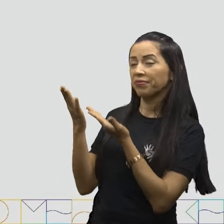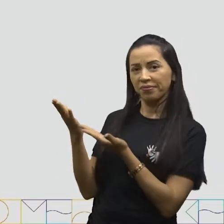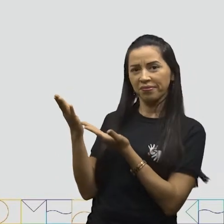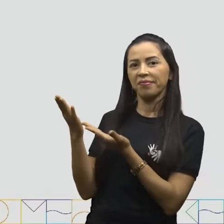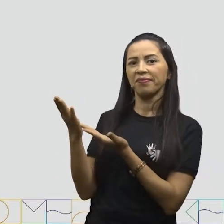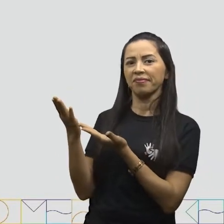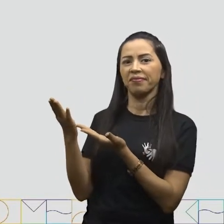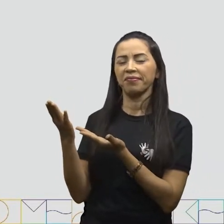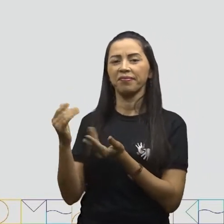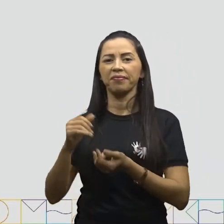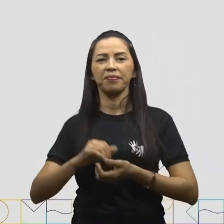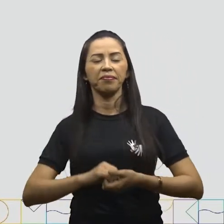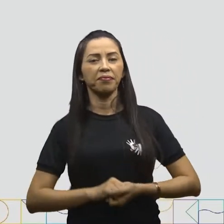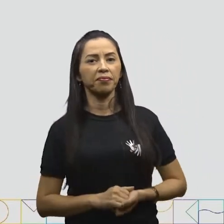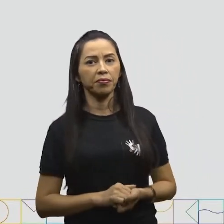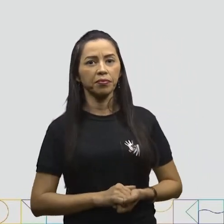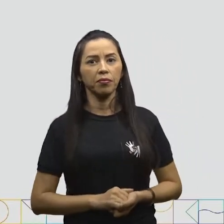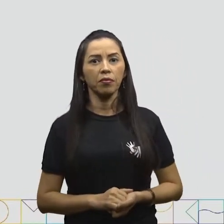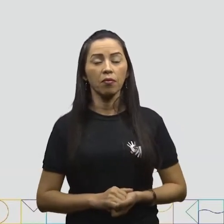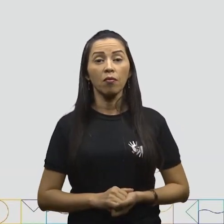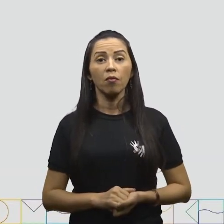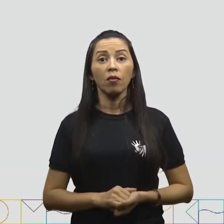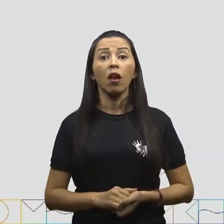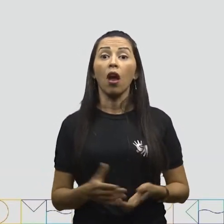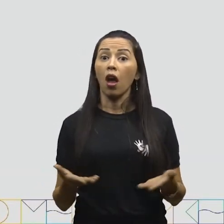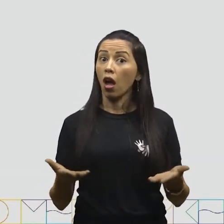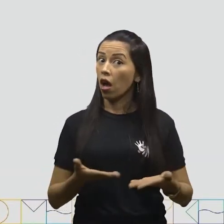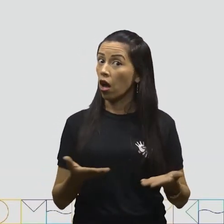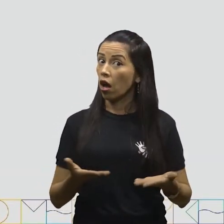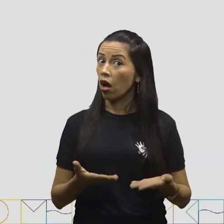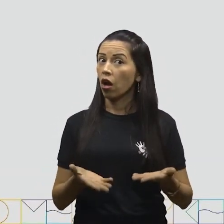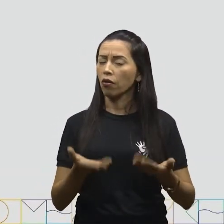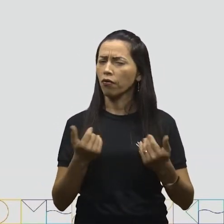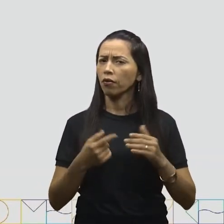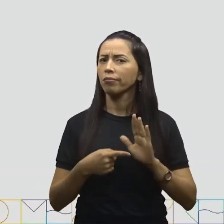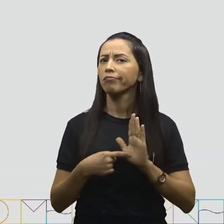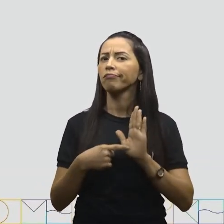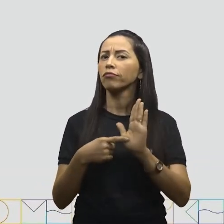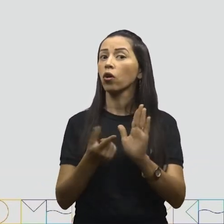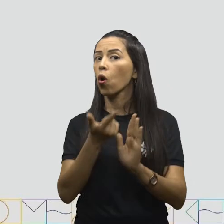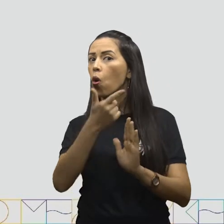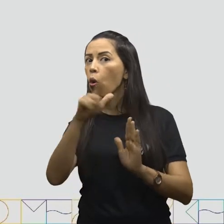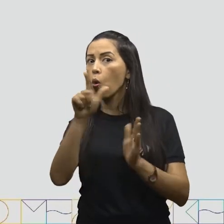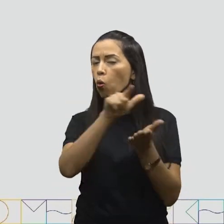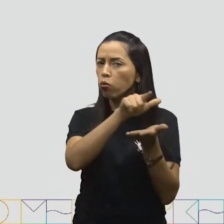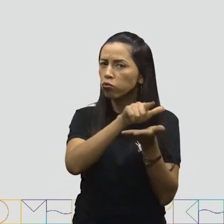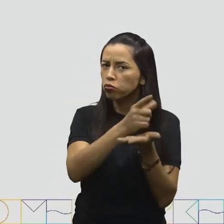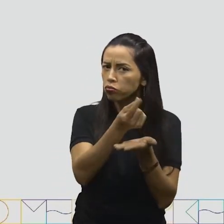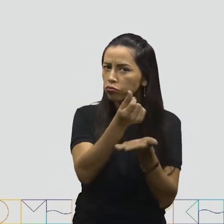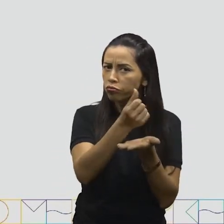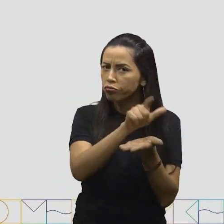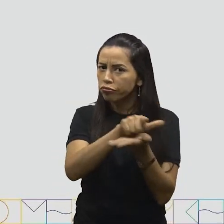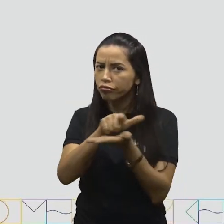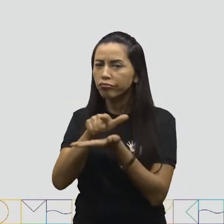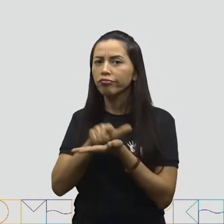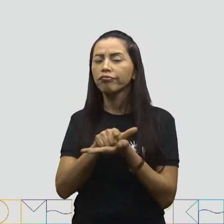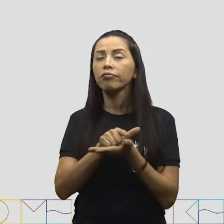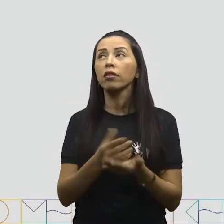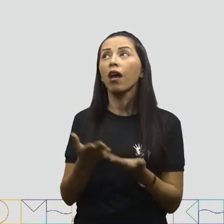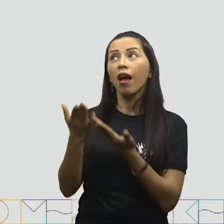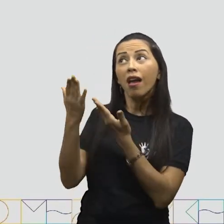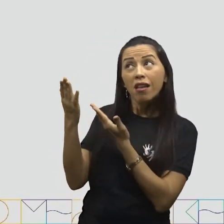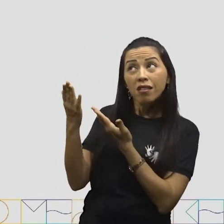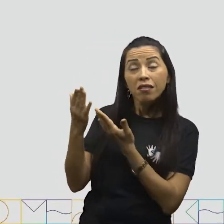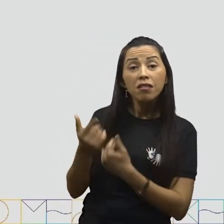dessa forma e se escreve assim. Agora vamos conhecer outras cédulas. Essa é a nossa